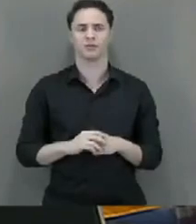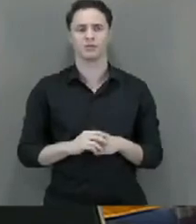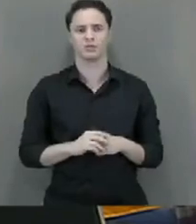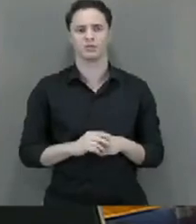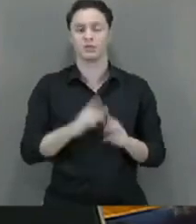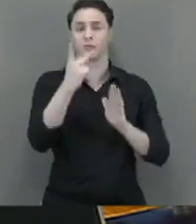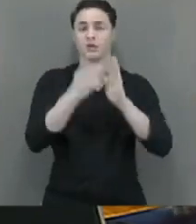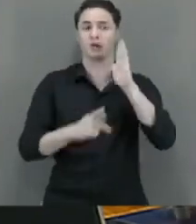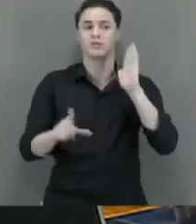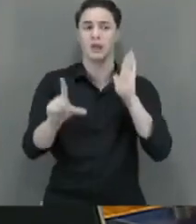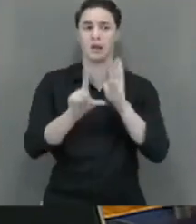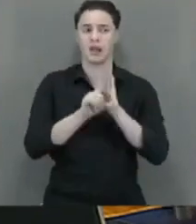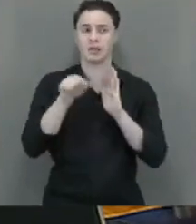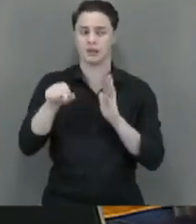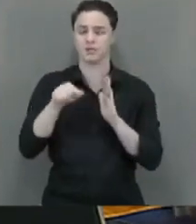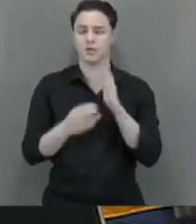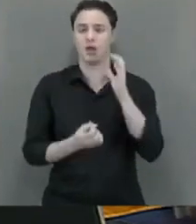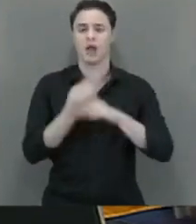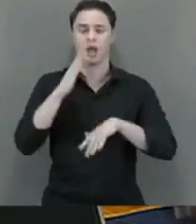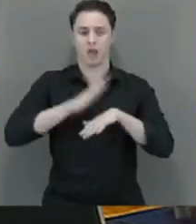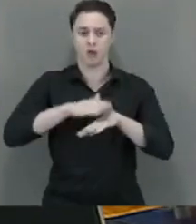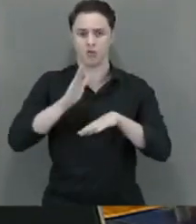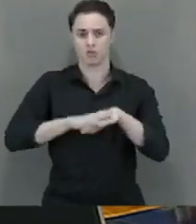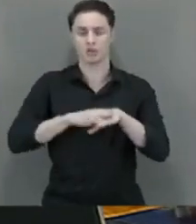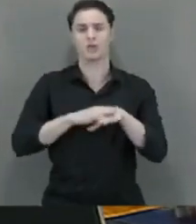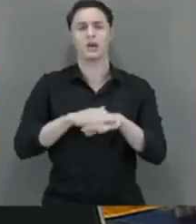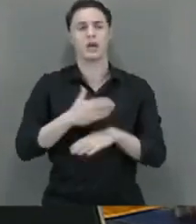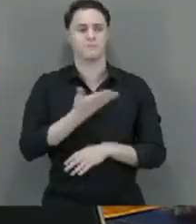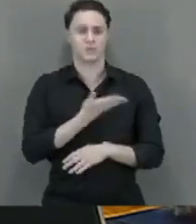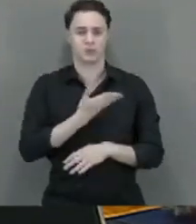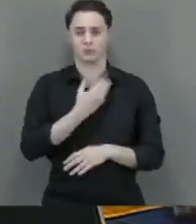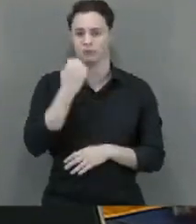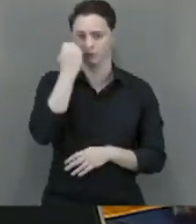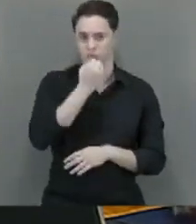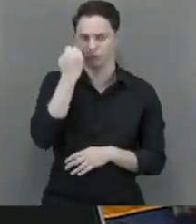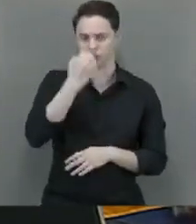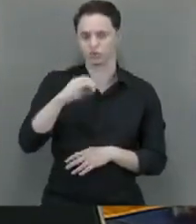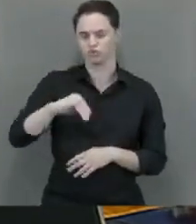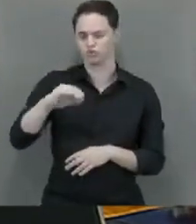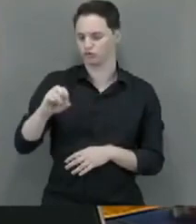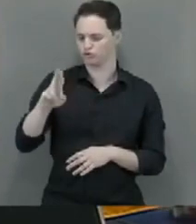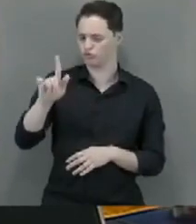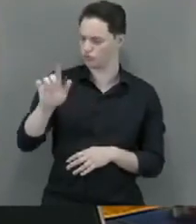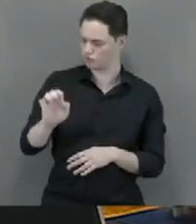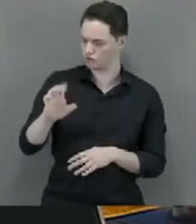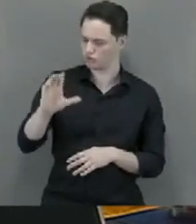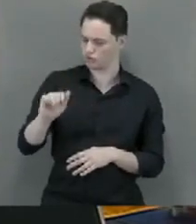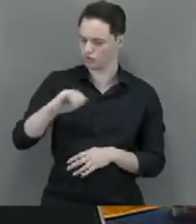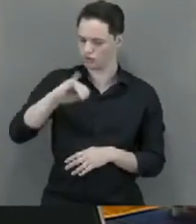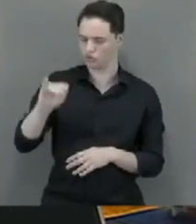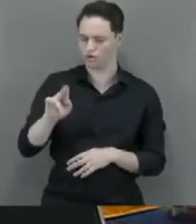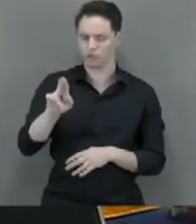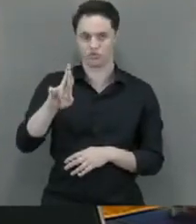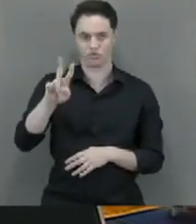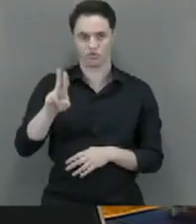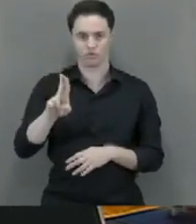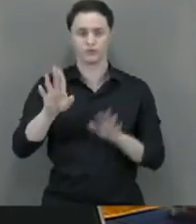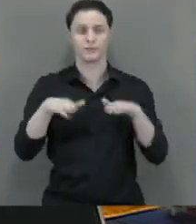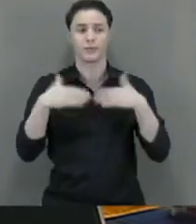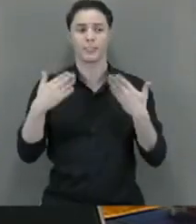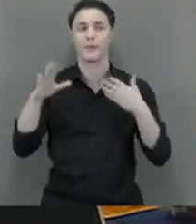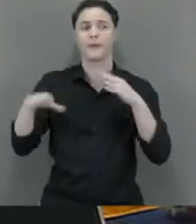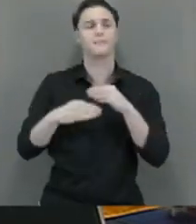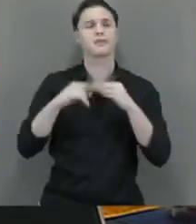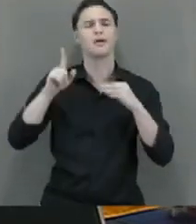Projeto de lei este da autoria do nosso querido amigo, senador Jorge Cajuru. Então, a emenda é a